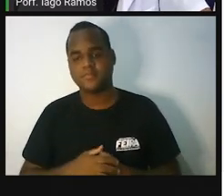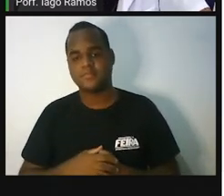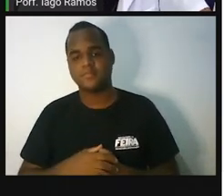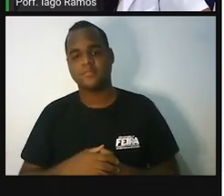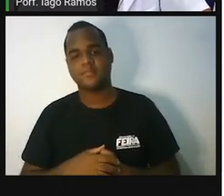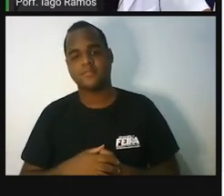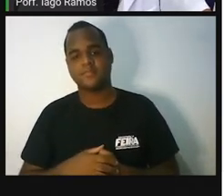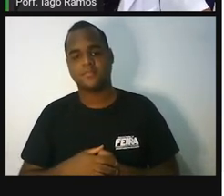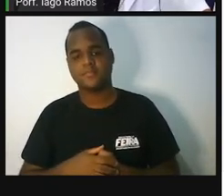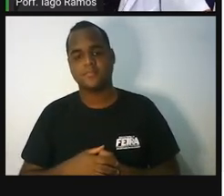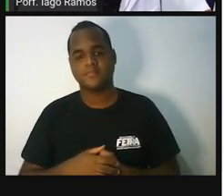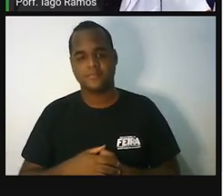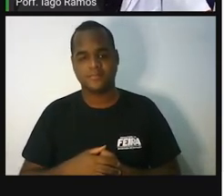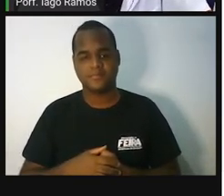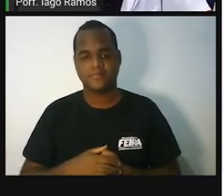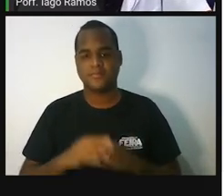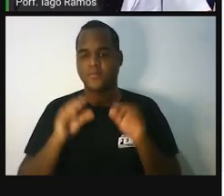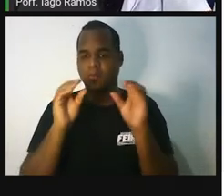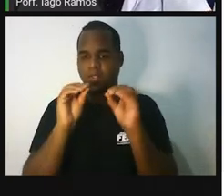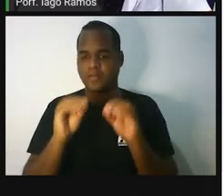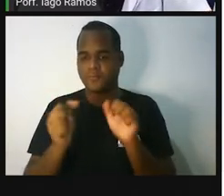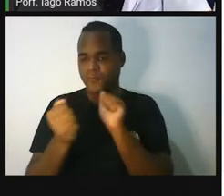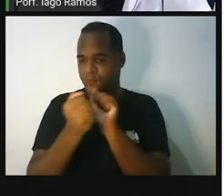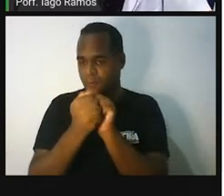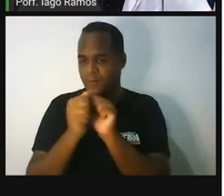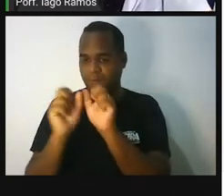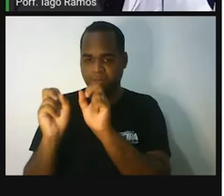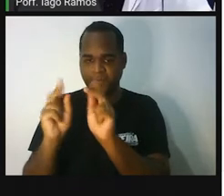Eu vou colocar tudo aqui do mesmo ladinho.